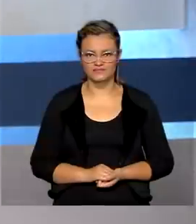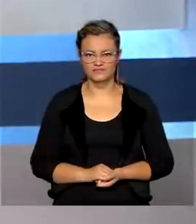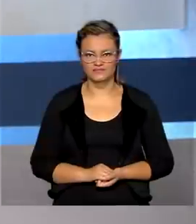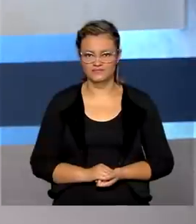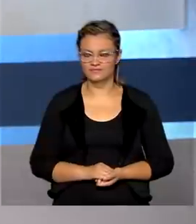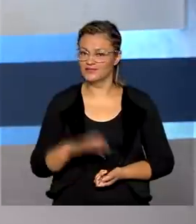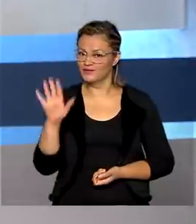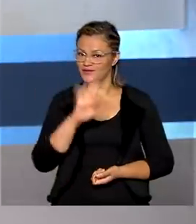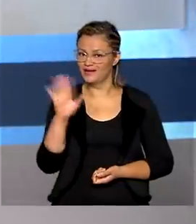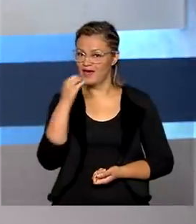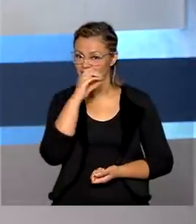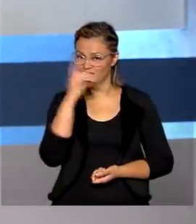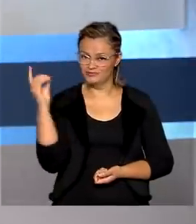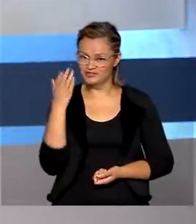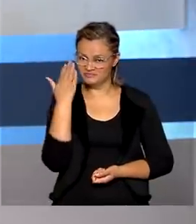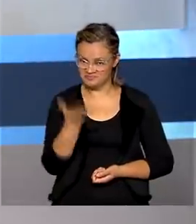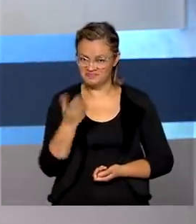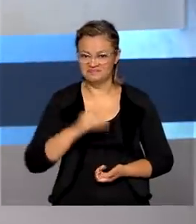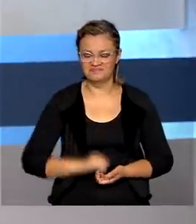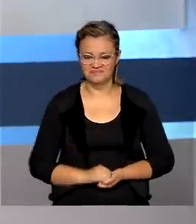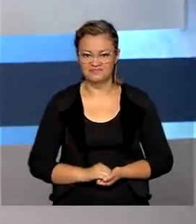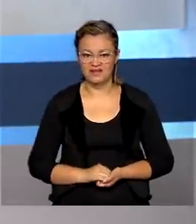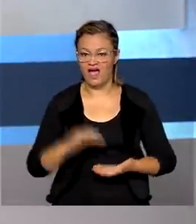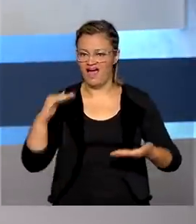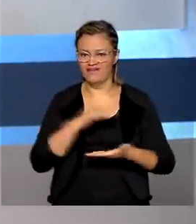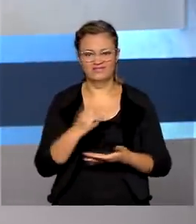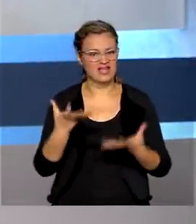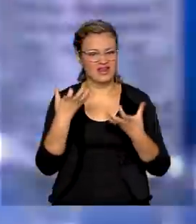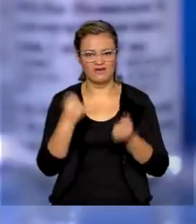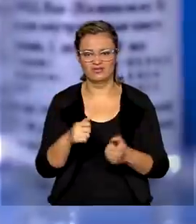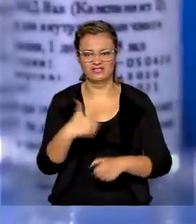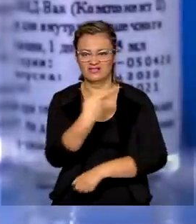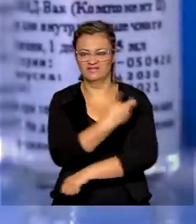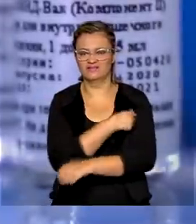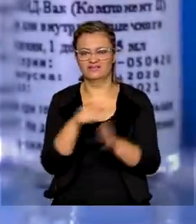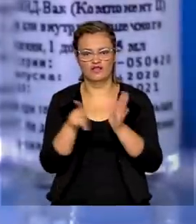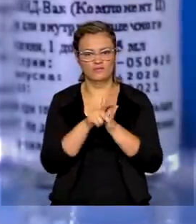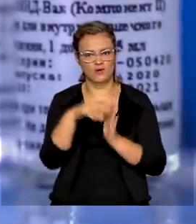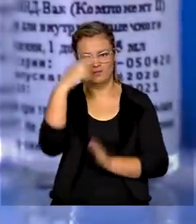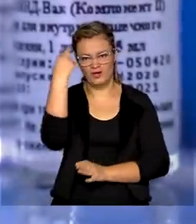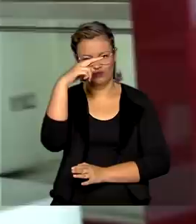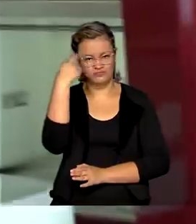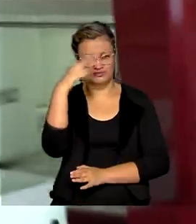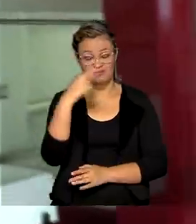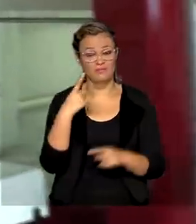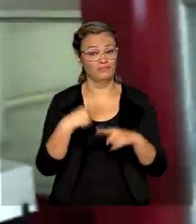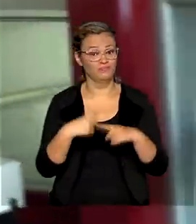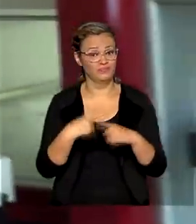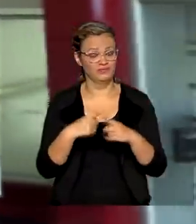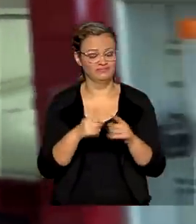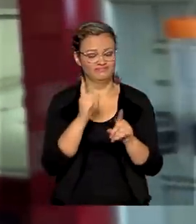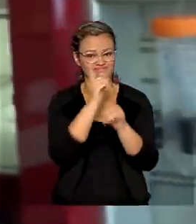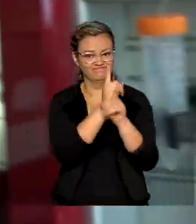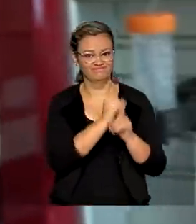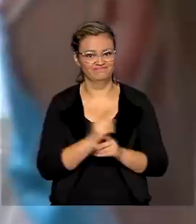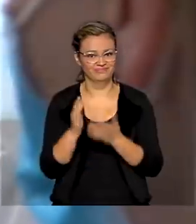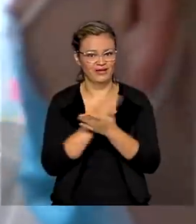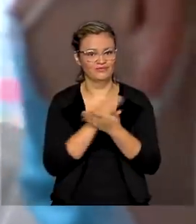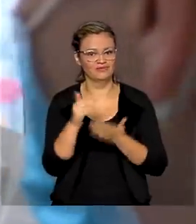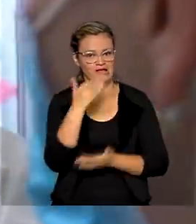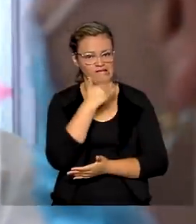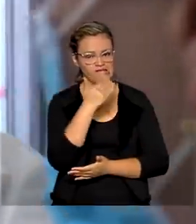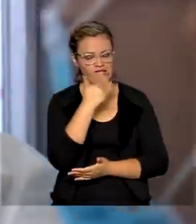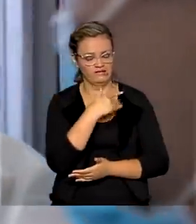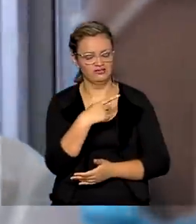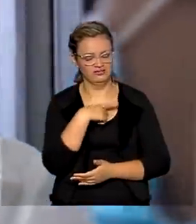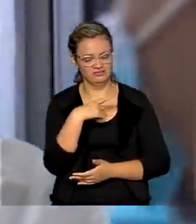Olá, muito bom dia pra você. Anvisa não aprova a importação da vacina Sputnik V. A agência aponta